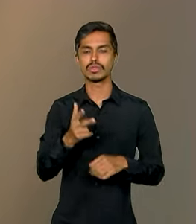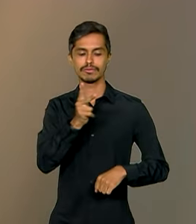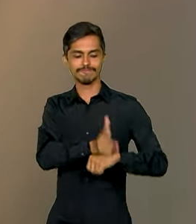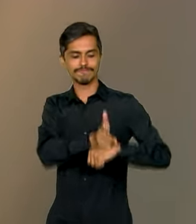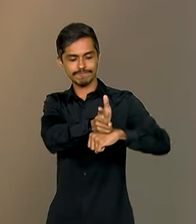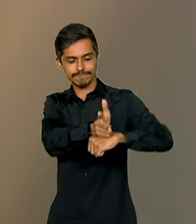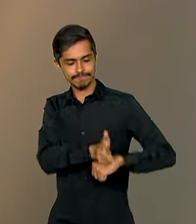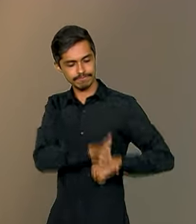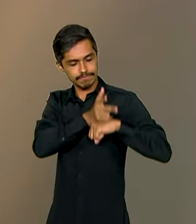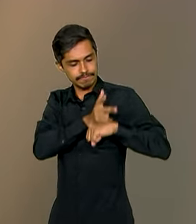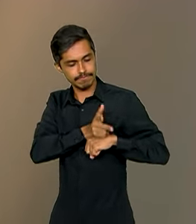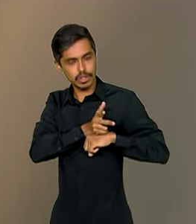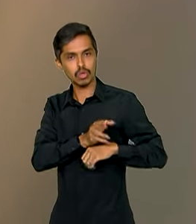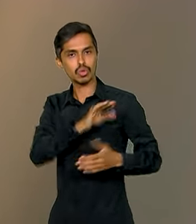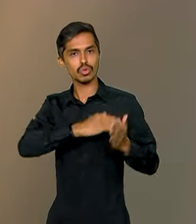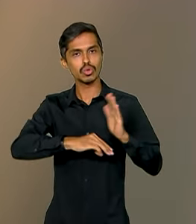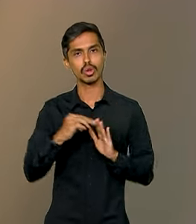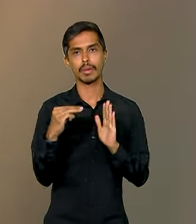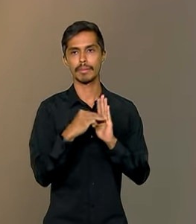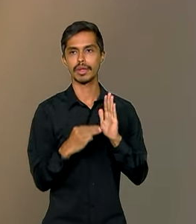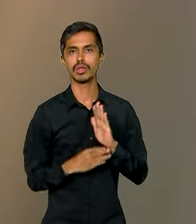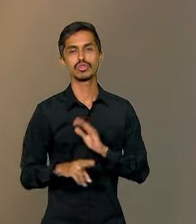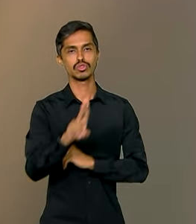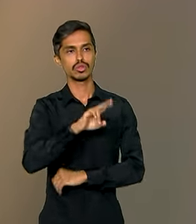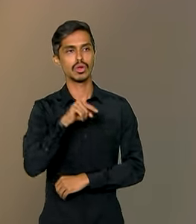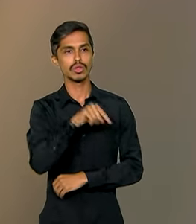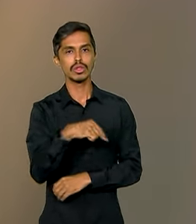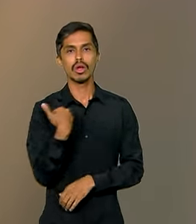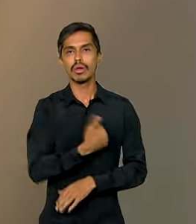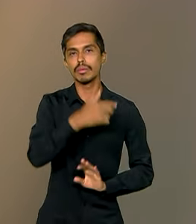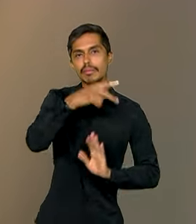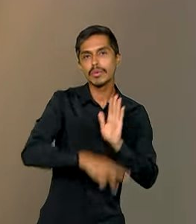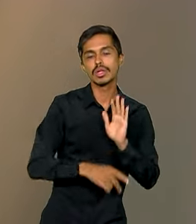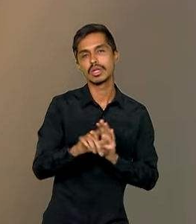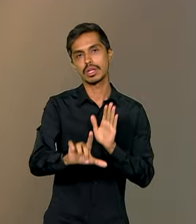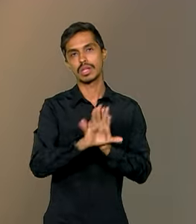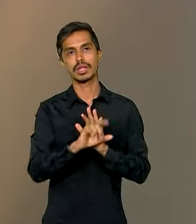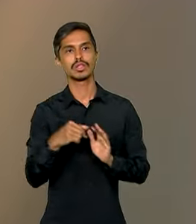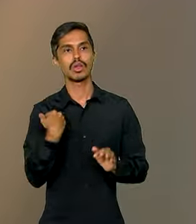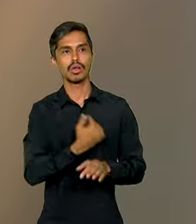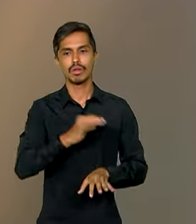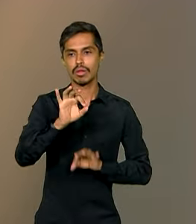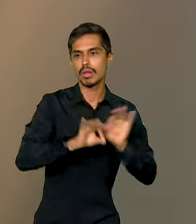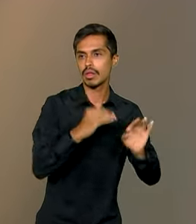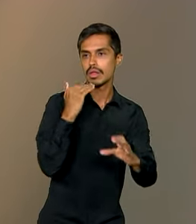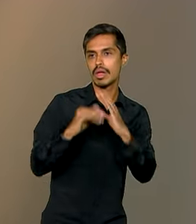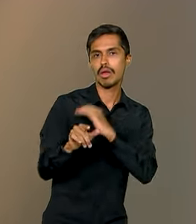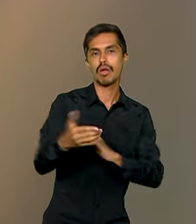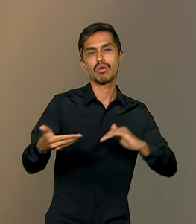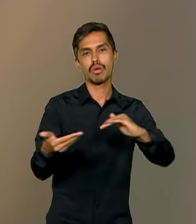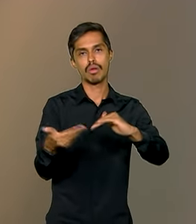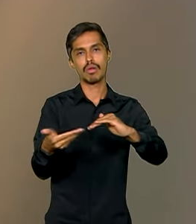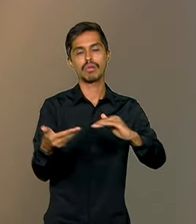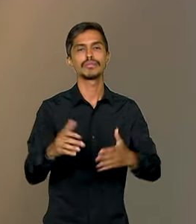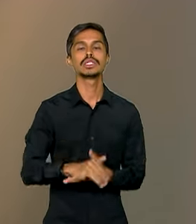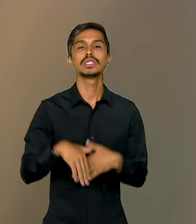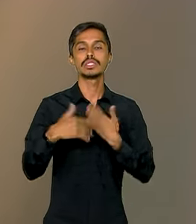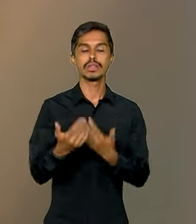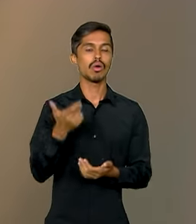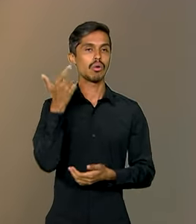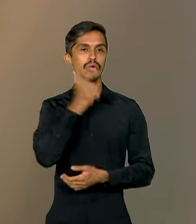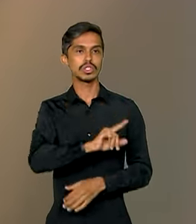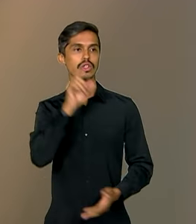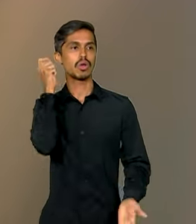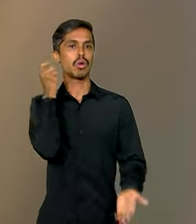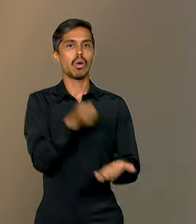corporais com toda a metodologia de utilização. E a gente preparou um projeto de lei que a gente está encaminhando ao Congresso Nacional para tornar